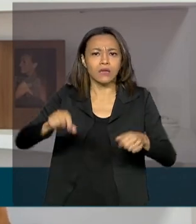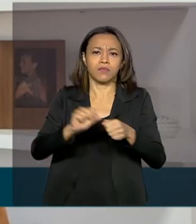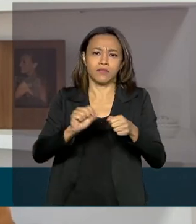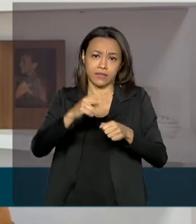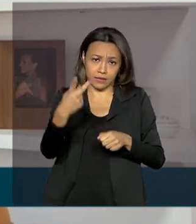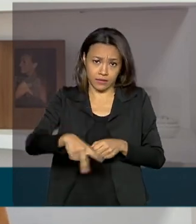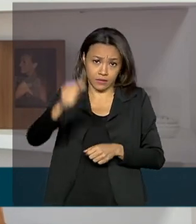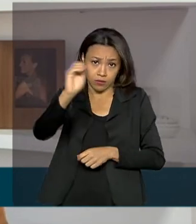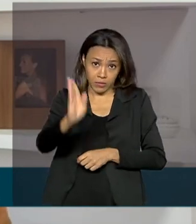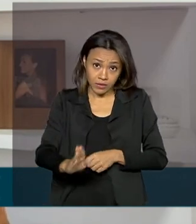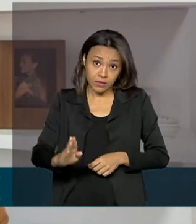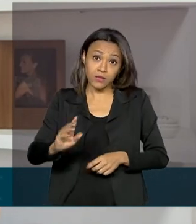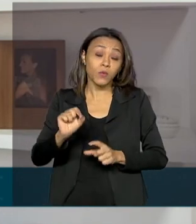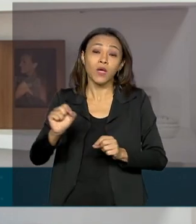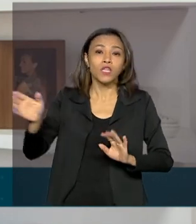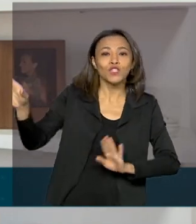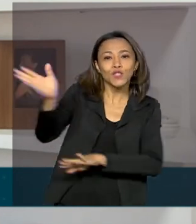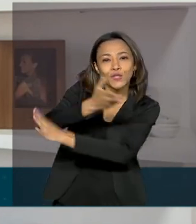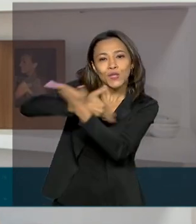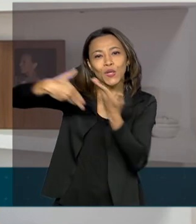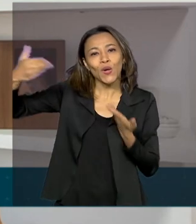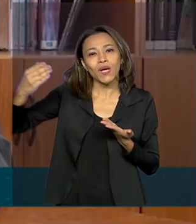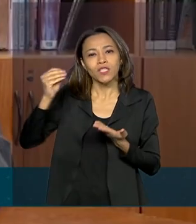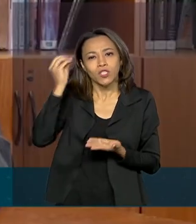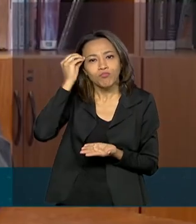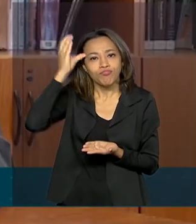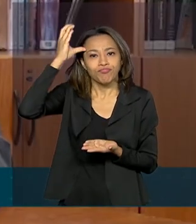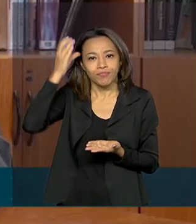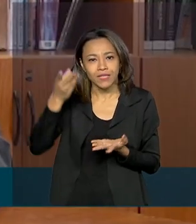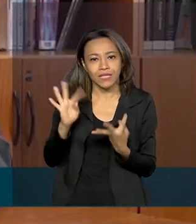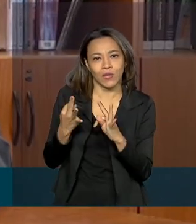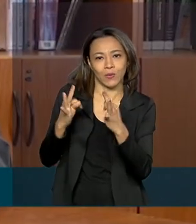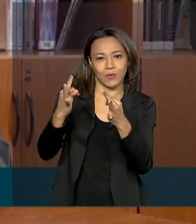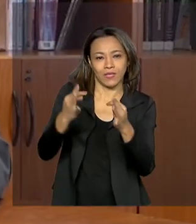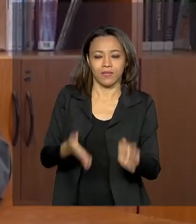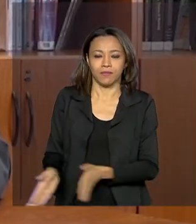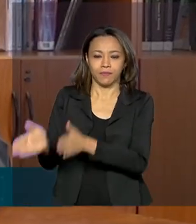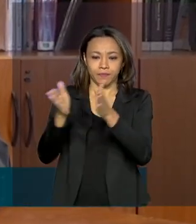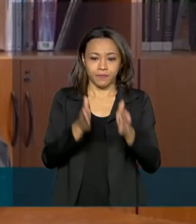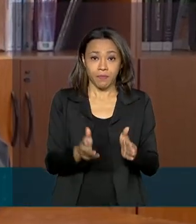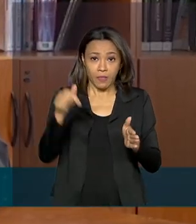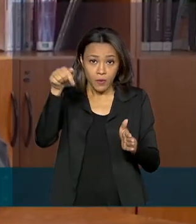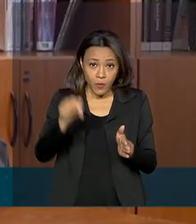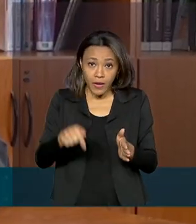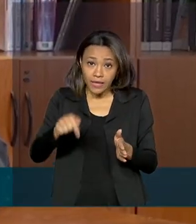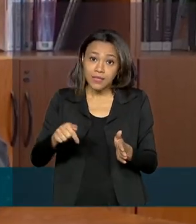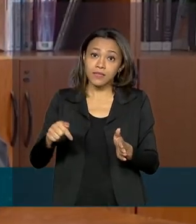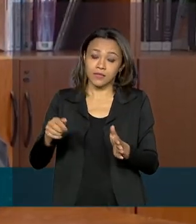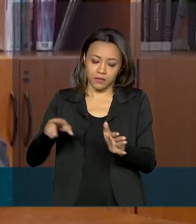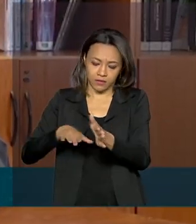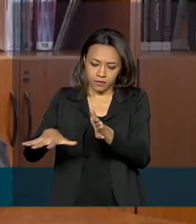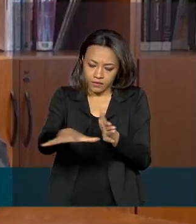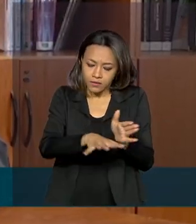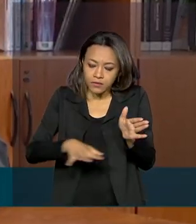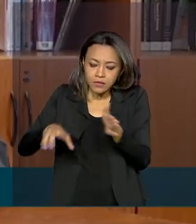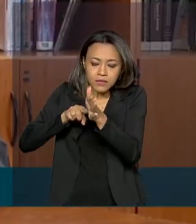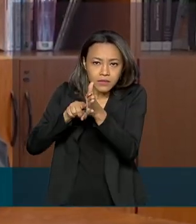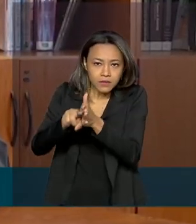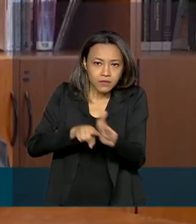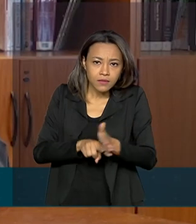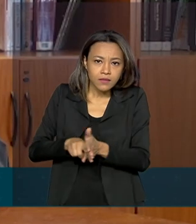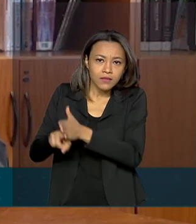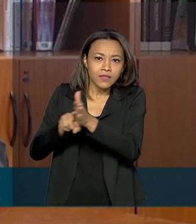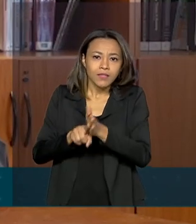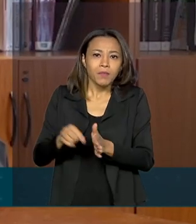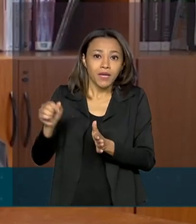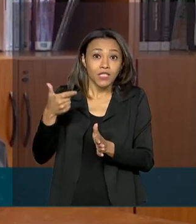Brasil a partir da troca de tecnologias. Com essa plataforma, nós poderemos introduzir mais rapidamente